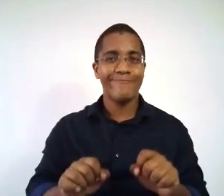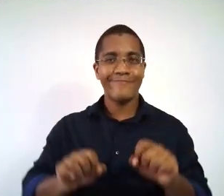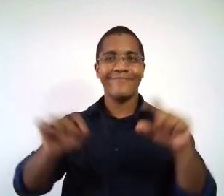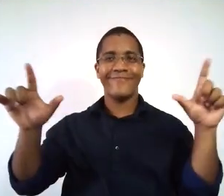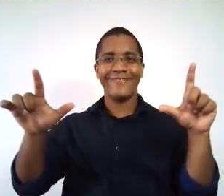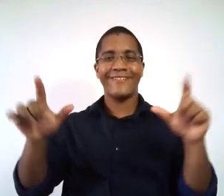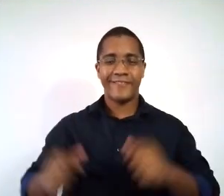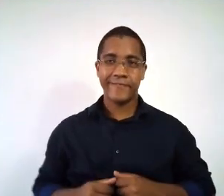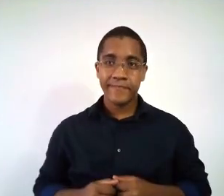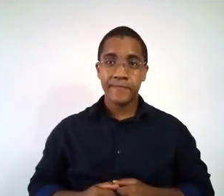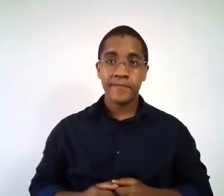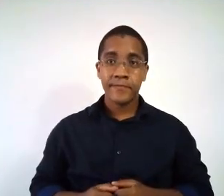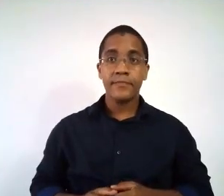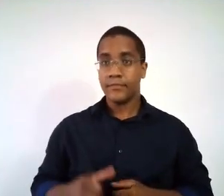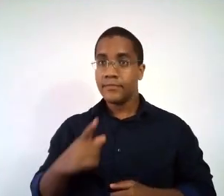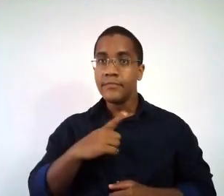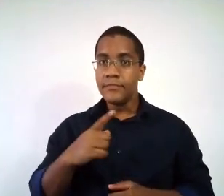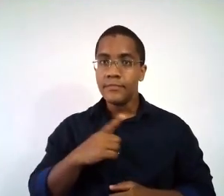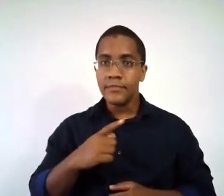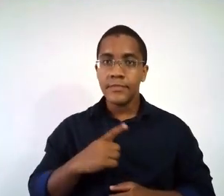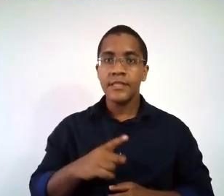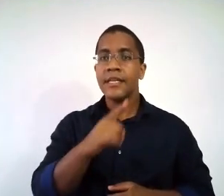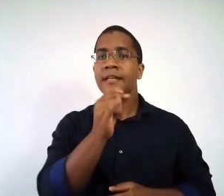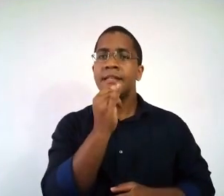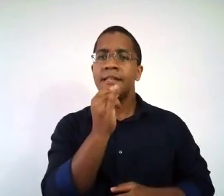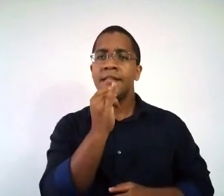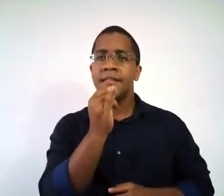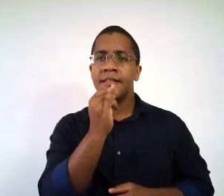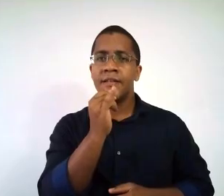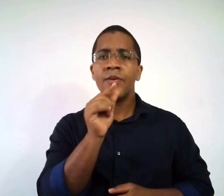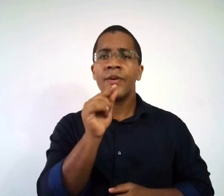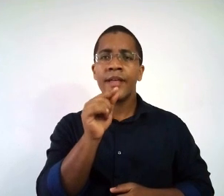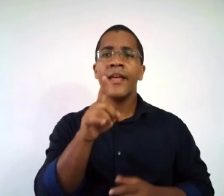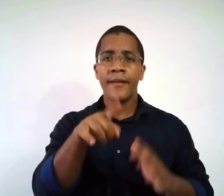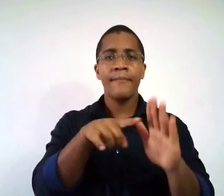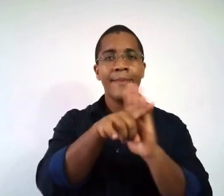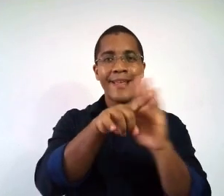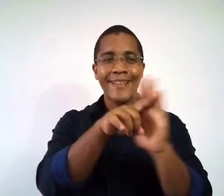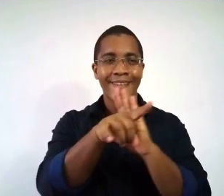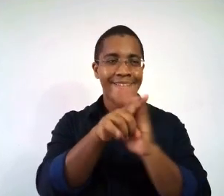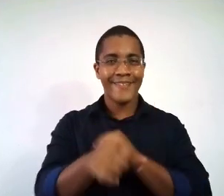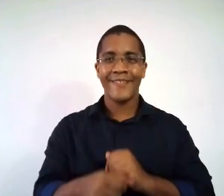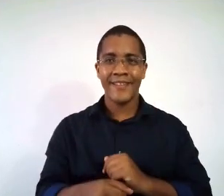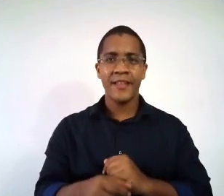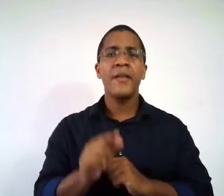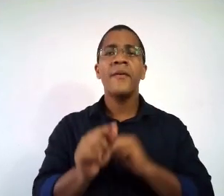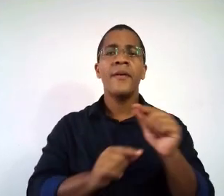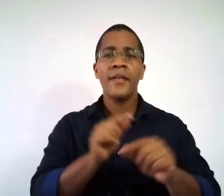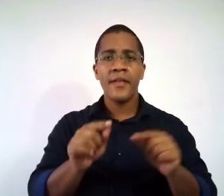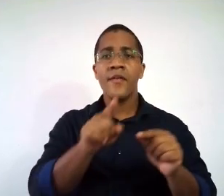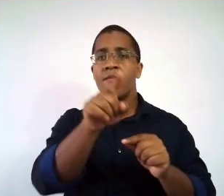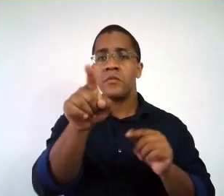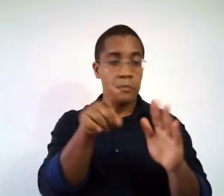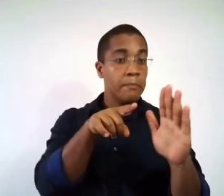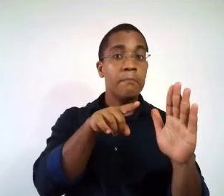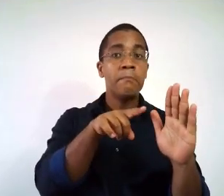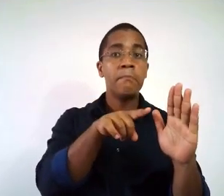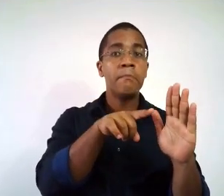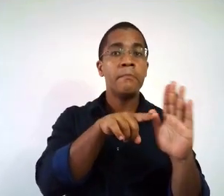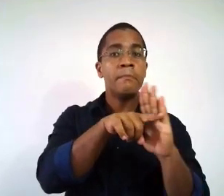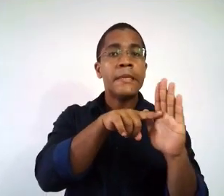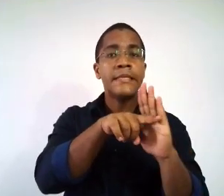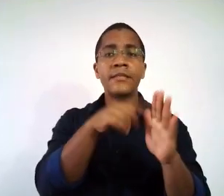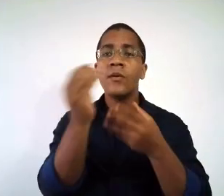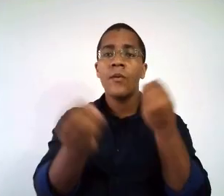menina? A gente vai ver na imagem a seguir. Então, a gente tem aí um exemplo de questionários, que seria